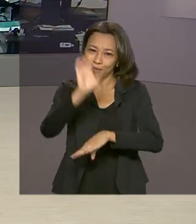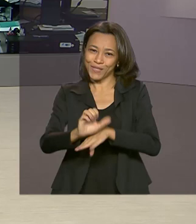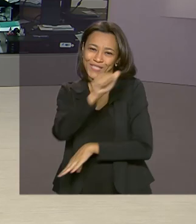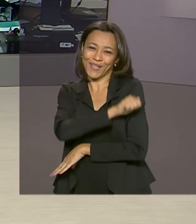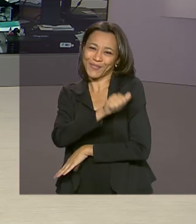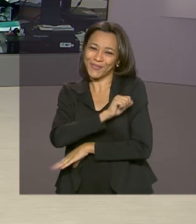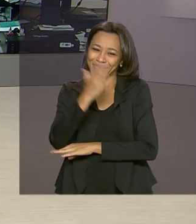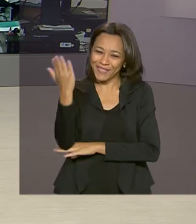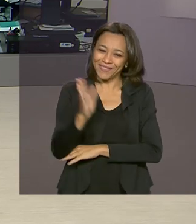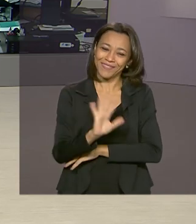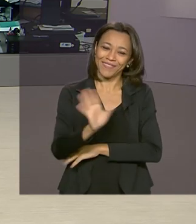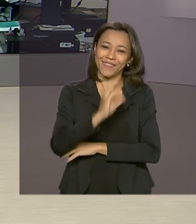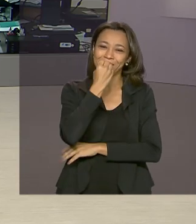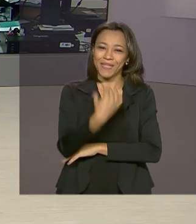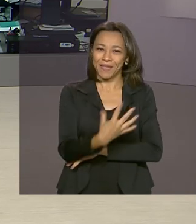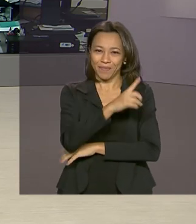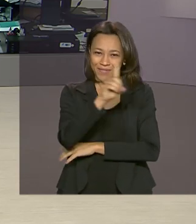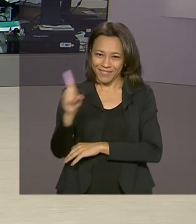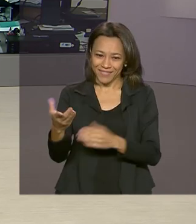Oi, Igor. Bom dia para você.